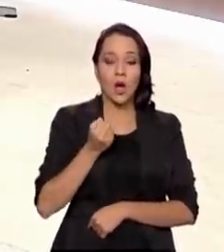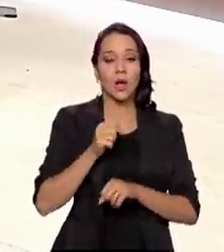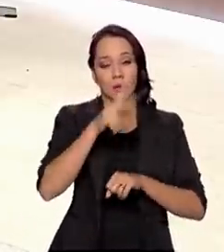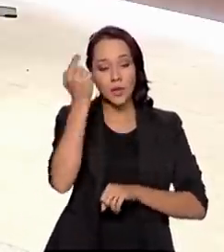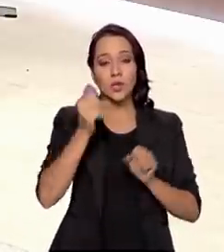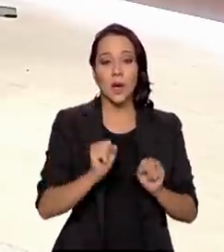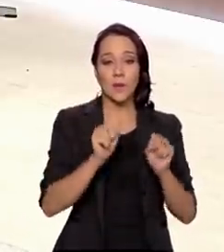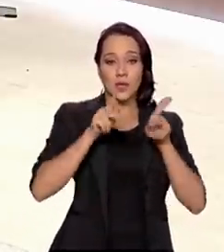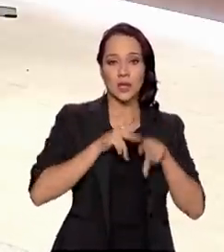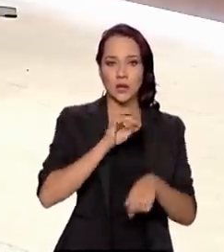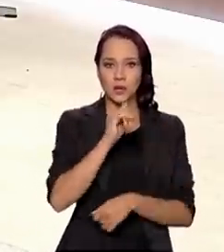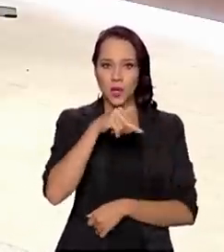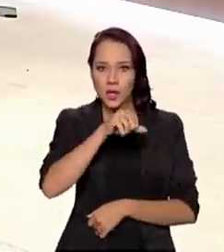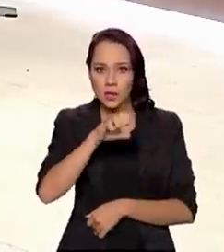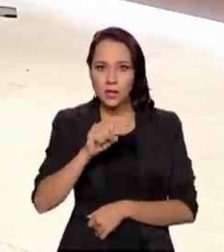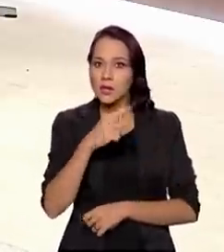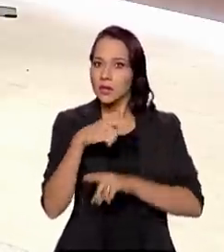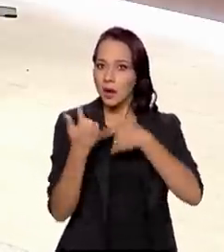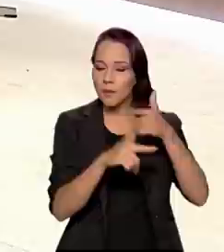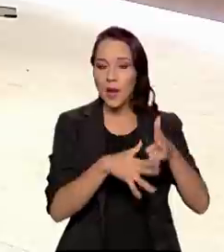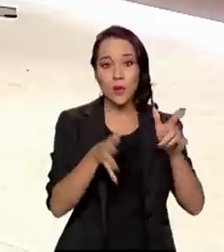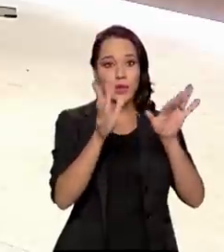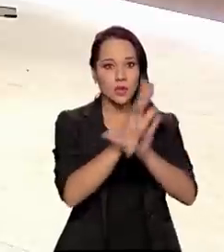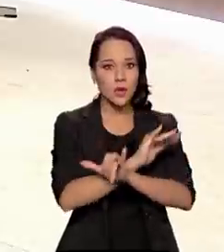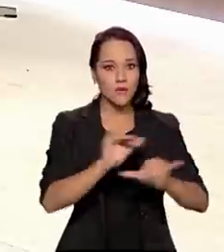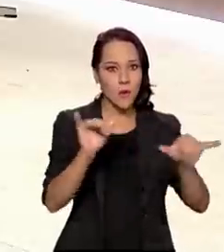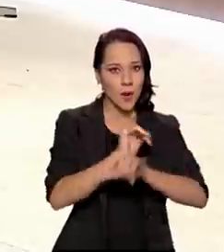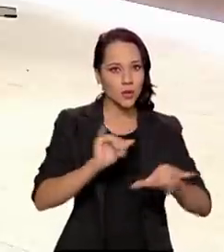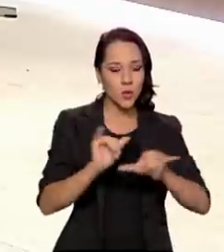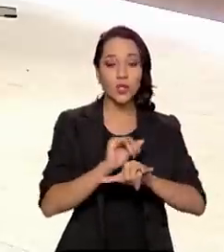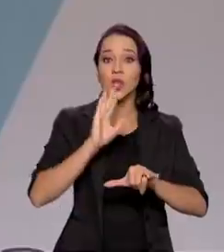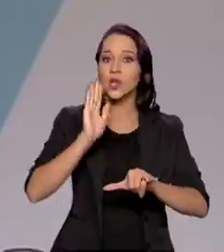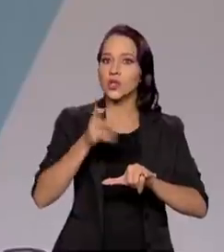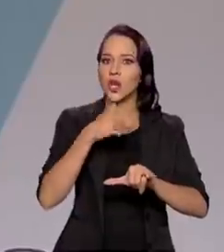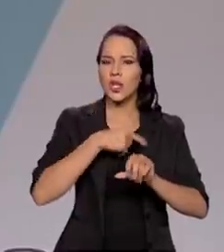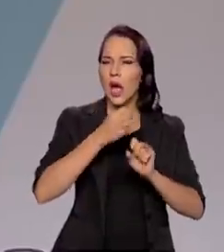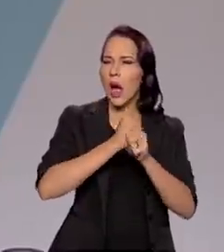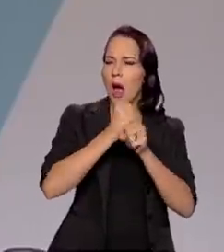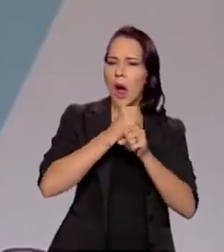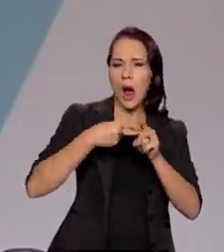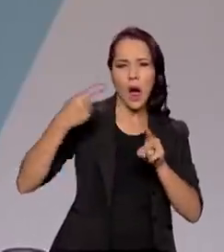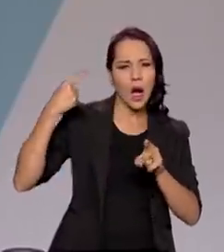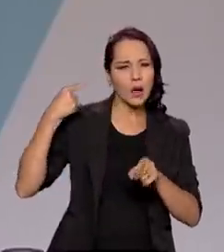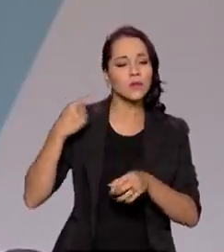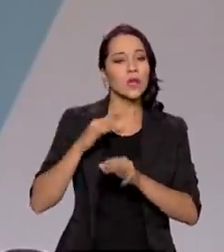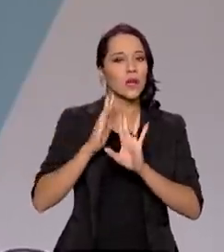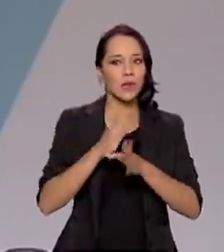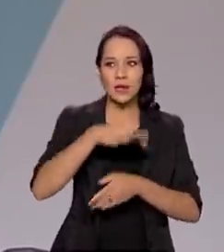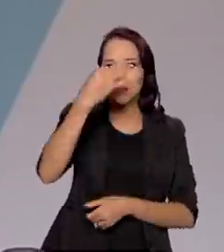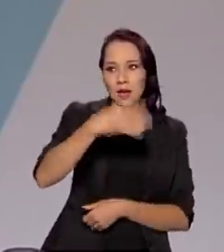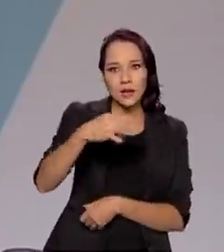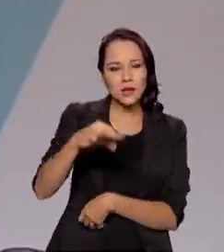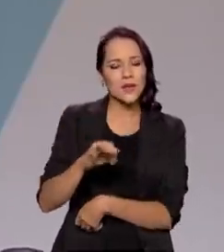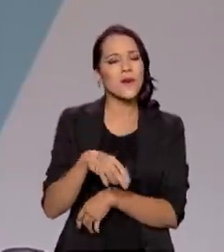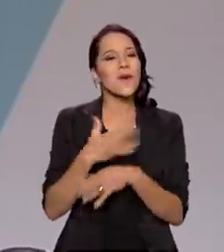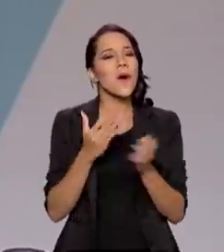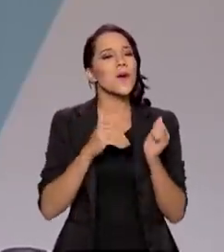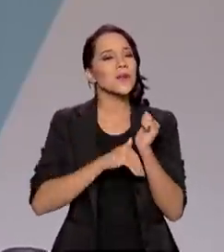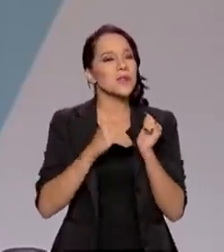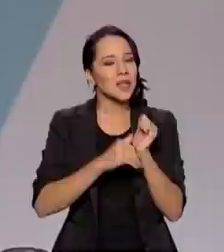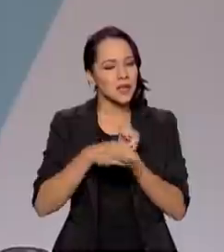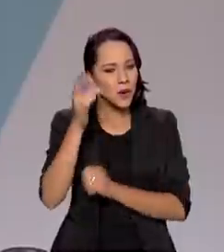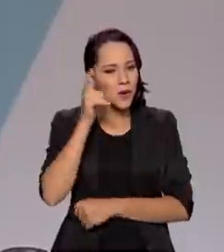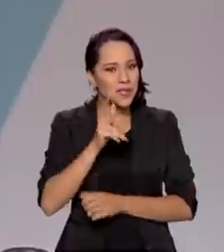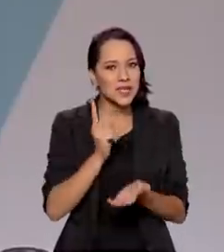INSS. Então, esse trabalho com os dados já é uma coisa histórica ali e dá sempre certo. Qual que o segredo para dar